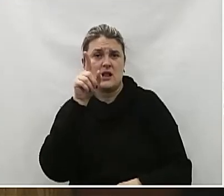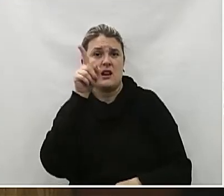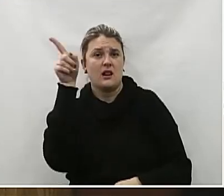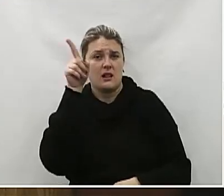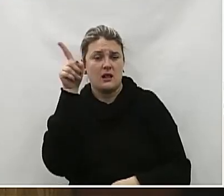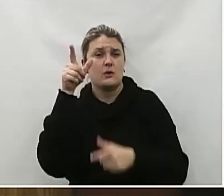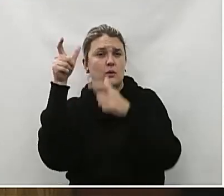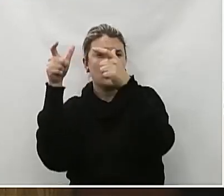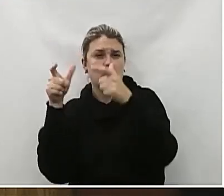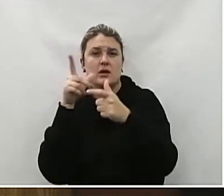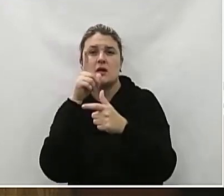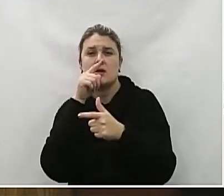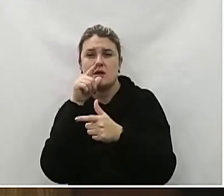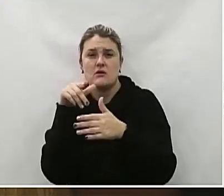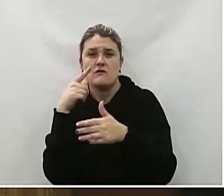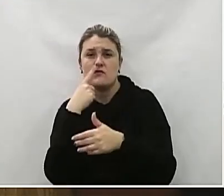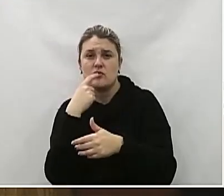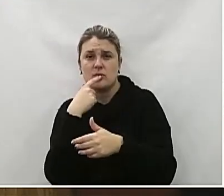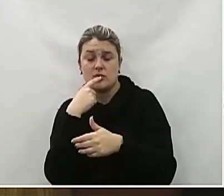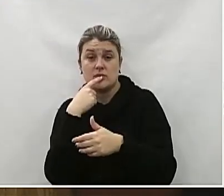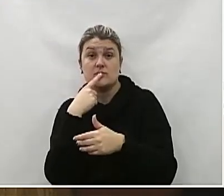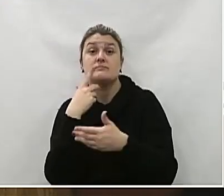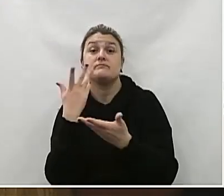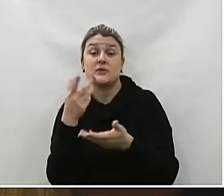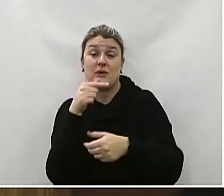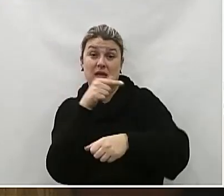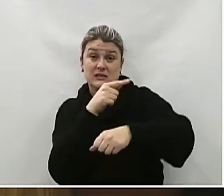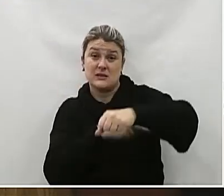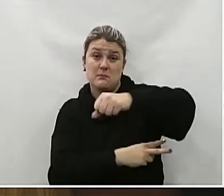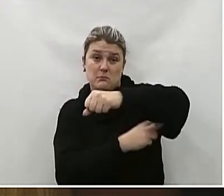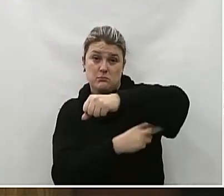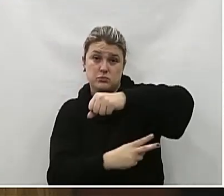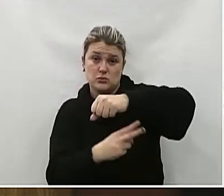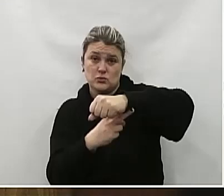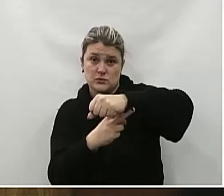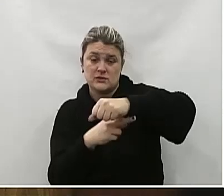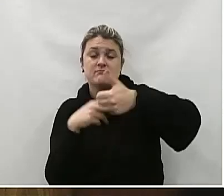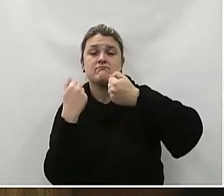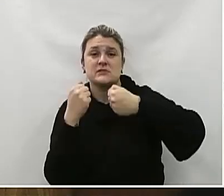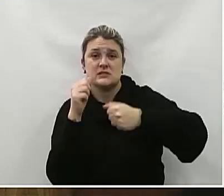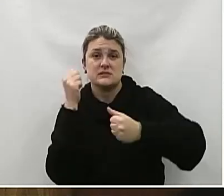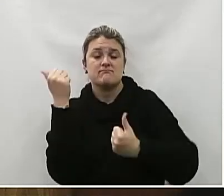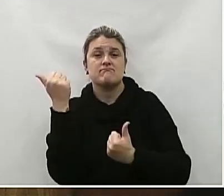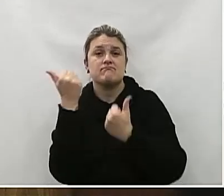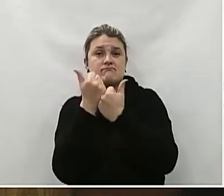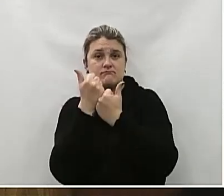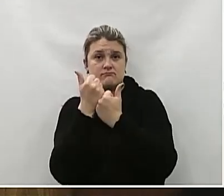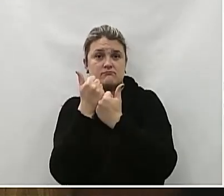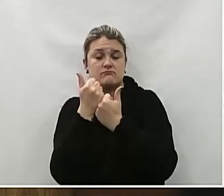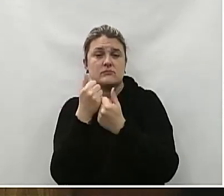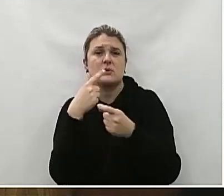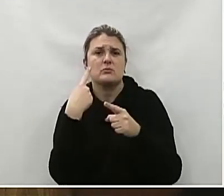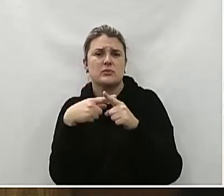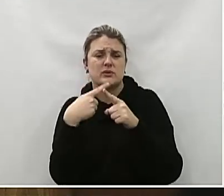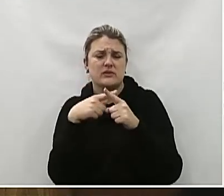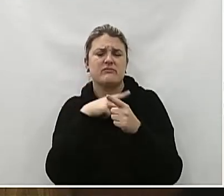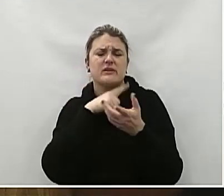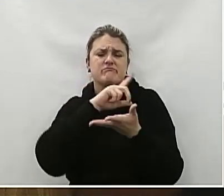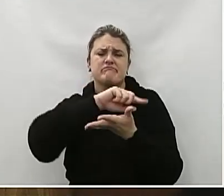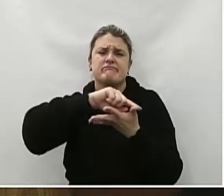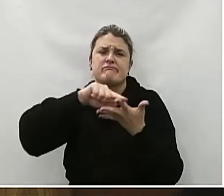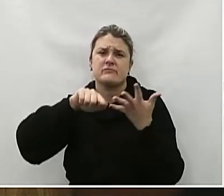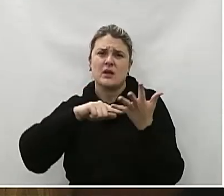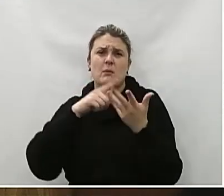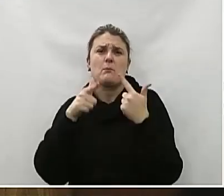Rio Vermelho Justificativa Ressalto a essencialidade desse pedido Baseado nas situações adversas